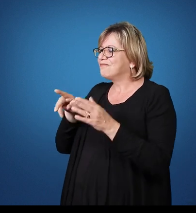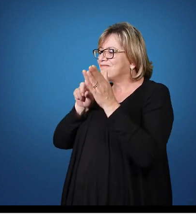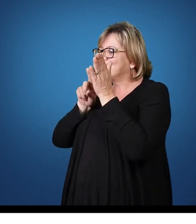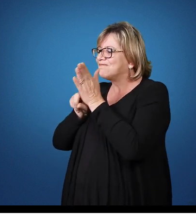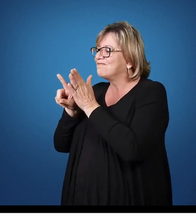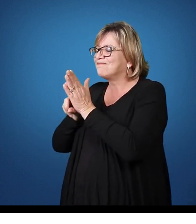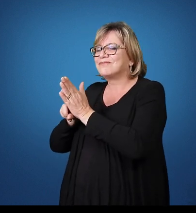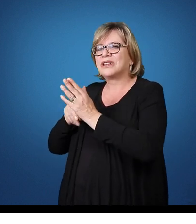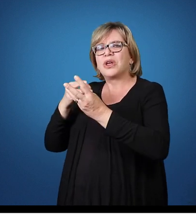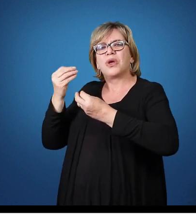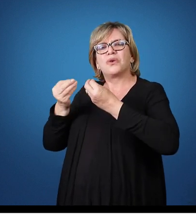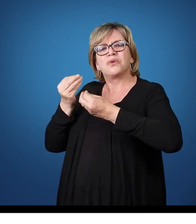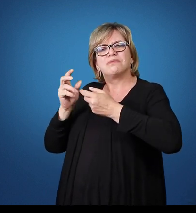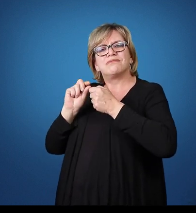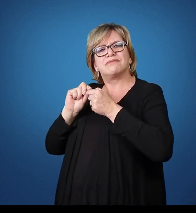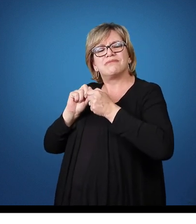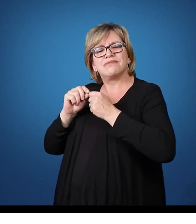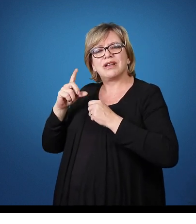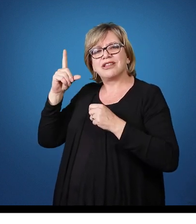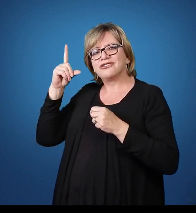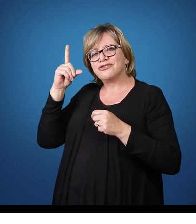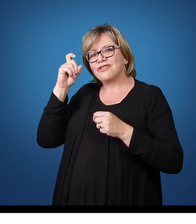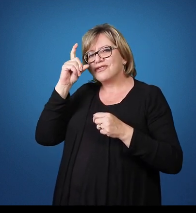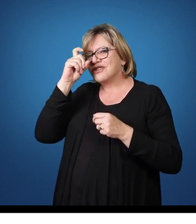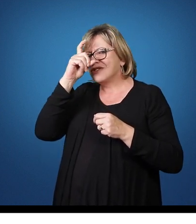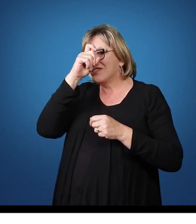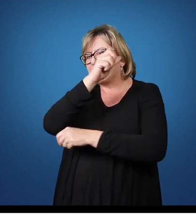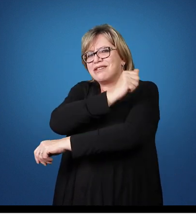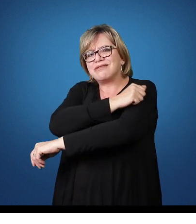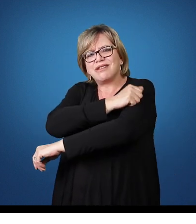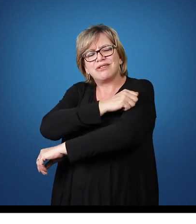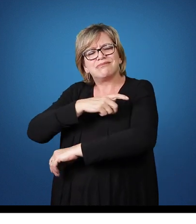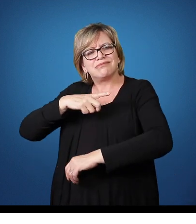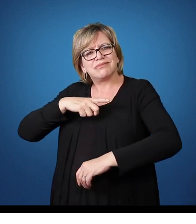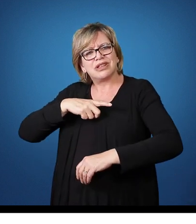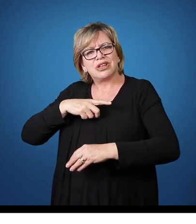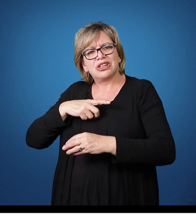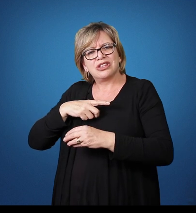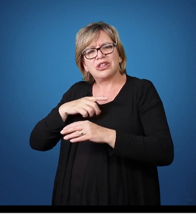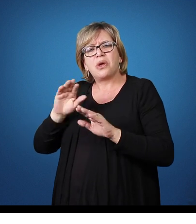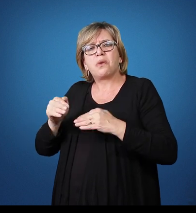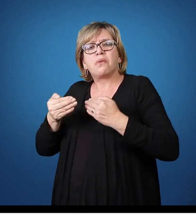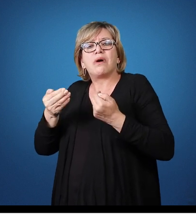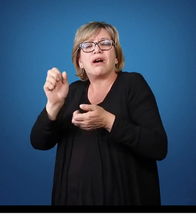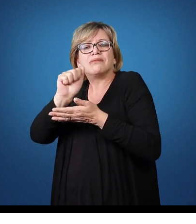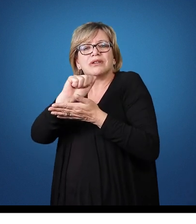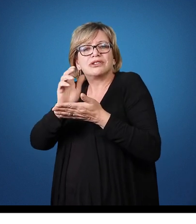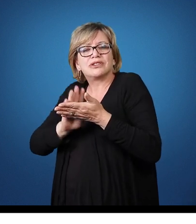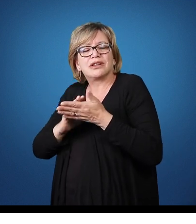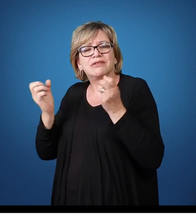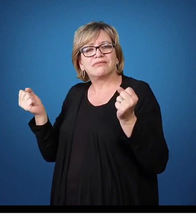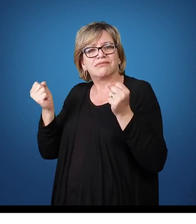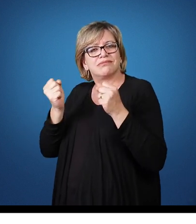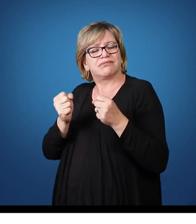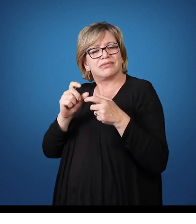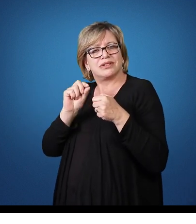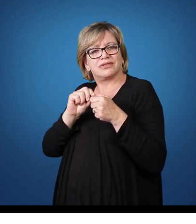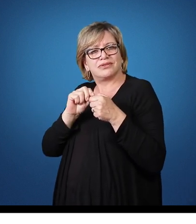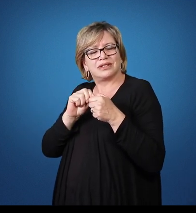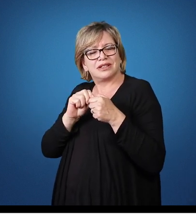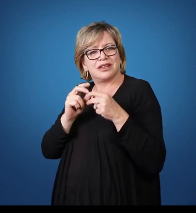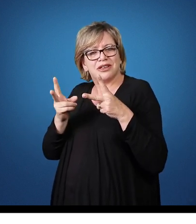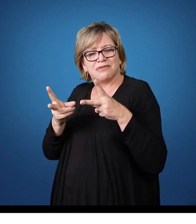Professora, como lidar com essas dificuldades que os alunos apresentam? Que tipo de atividades que nós podemos desenvolver